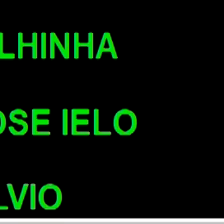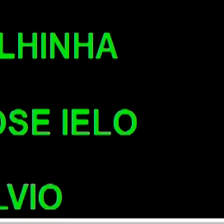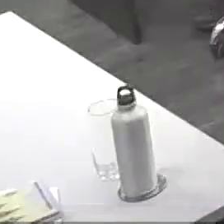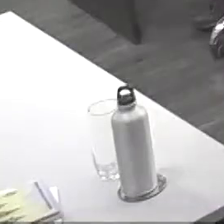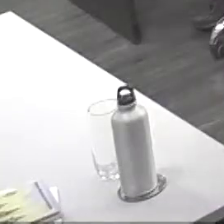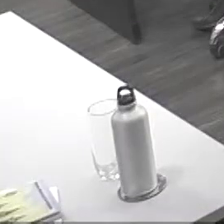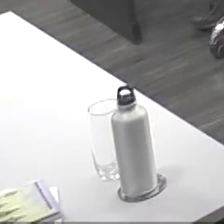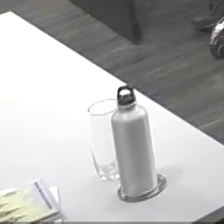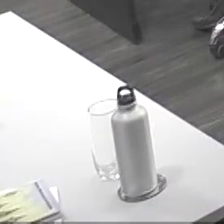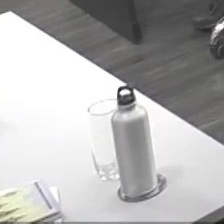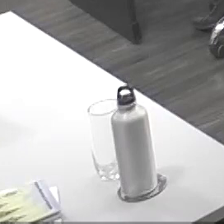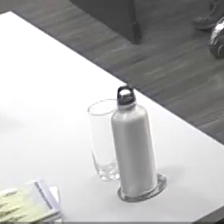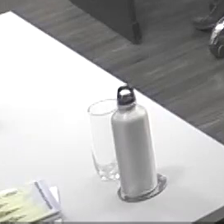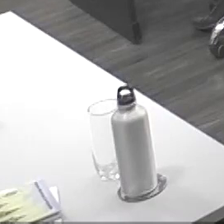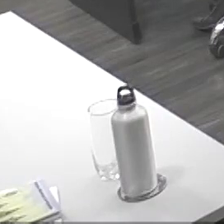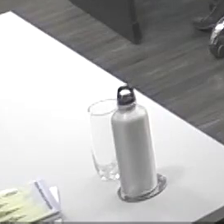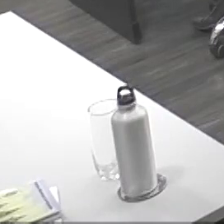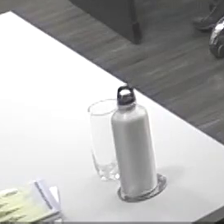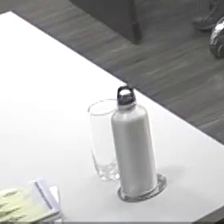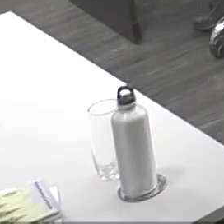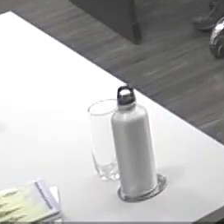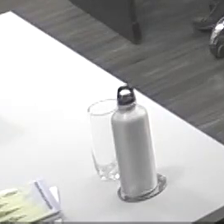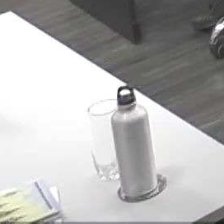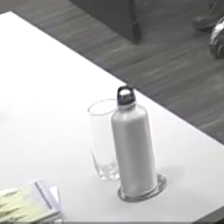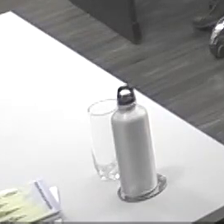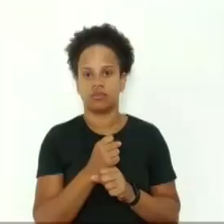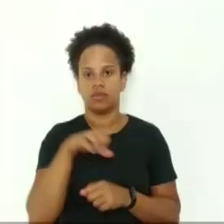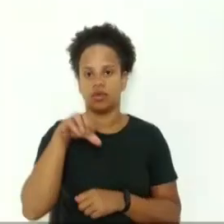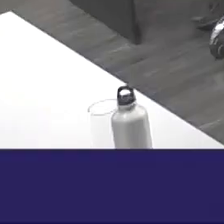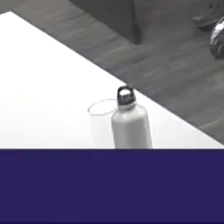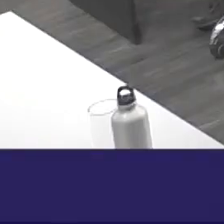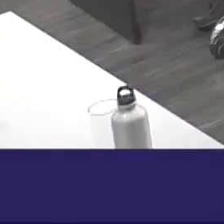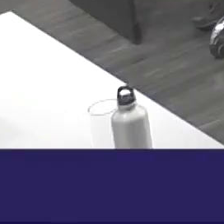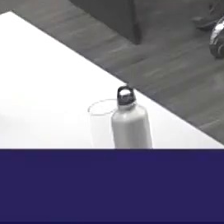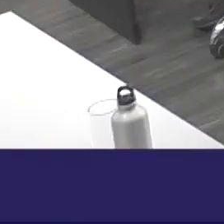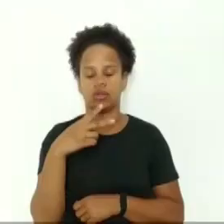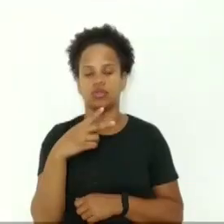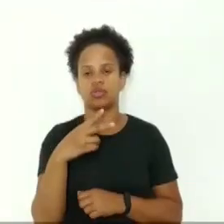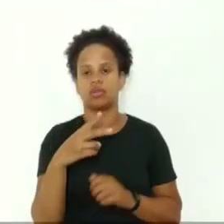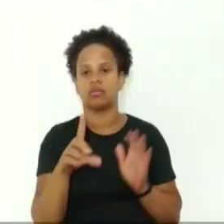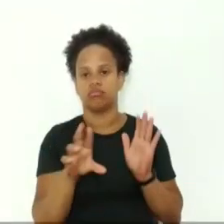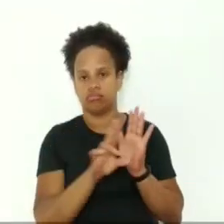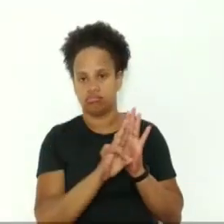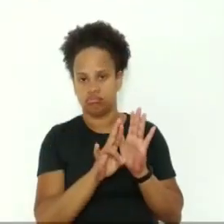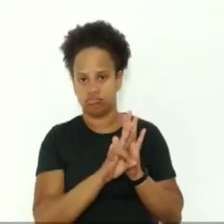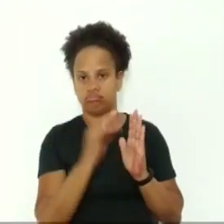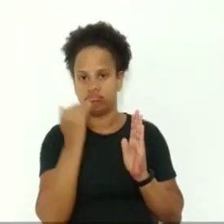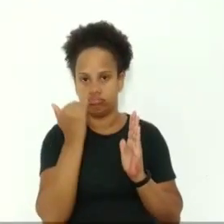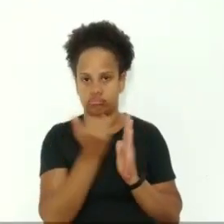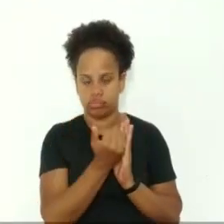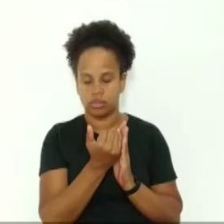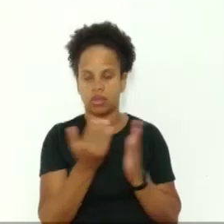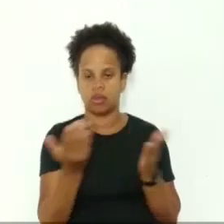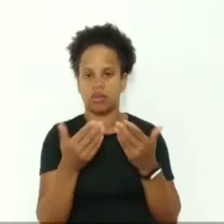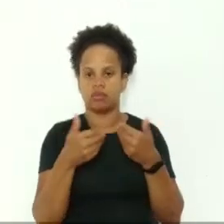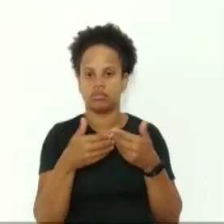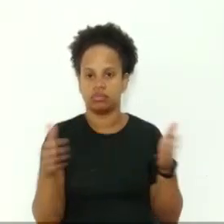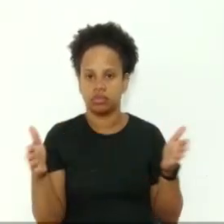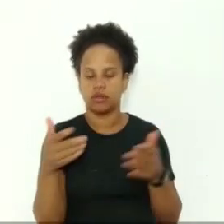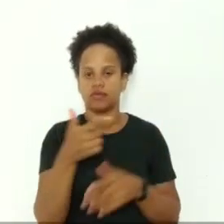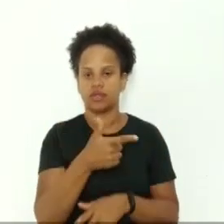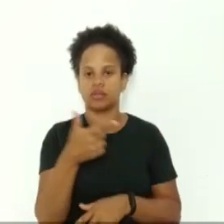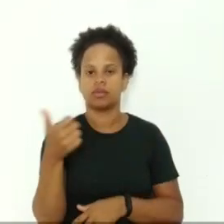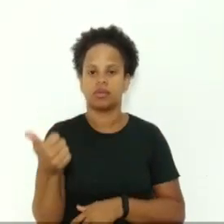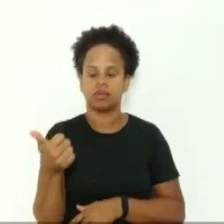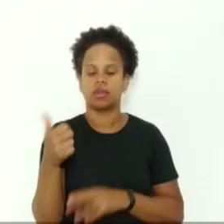Com a presença de nove vereadores e havendo número legal sobre a proteção de Deus, iniciamos a 21ª sessão extraordinária